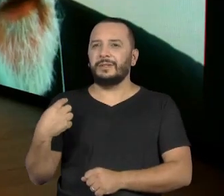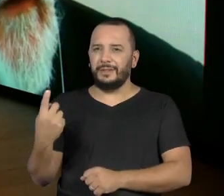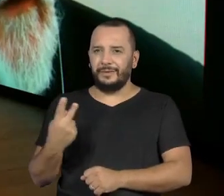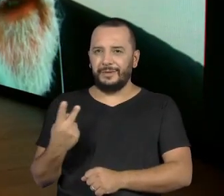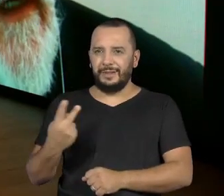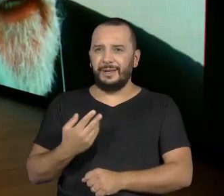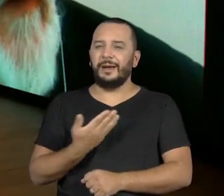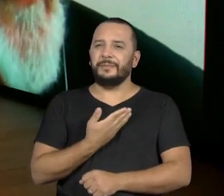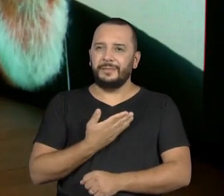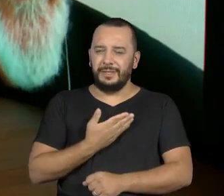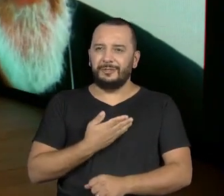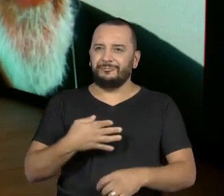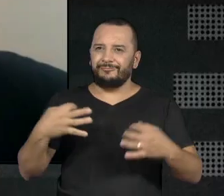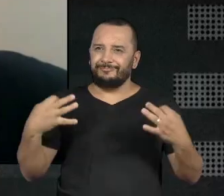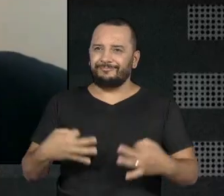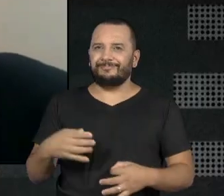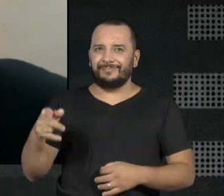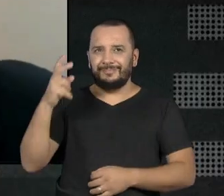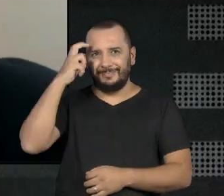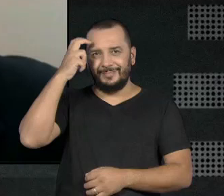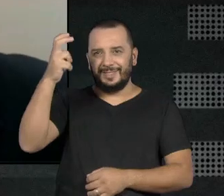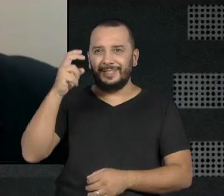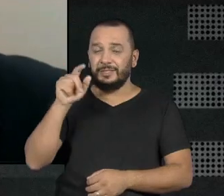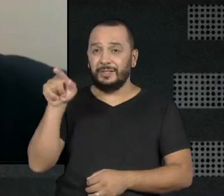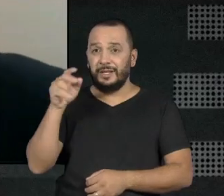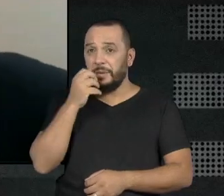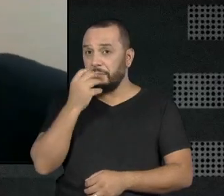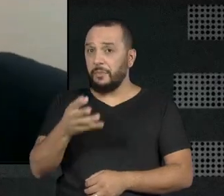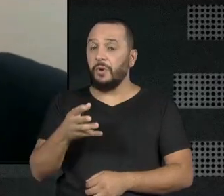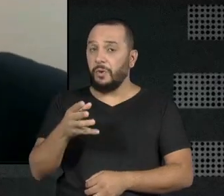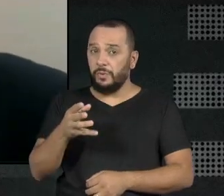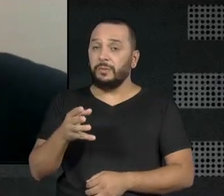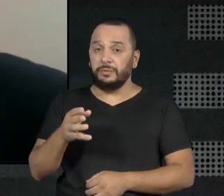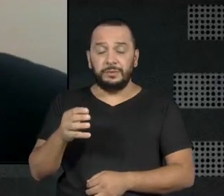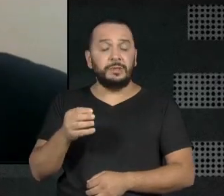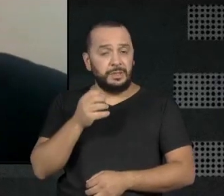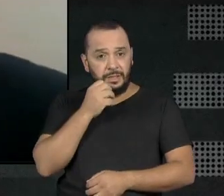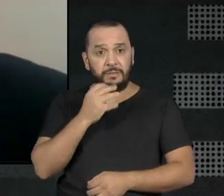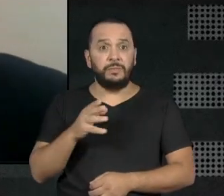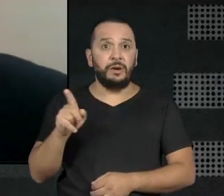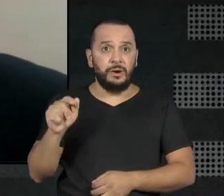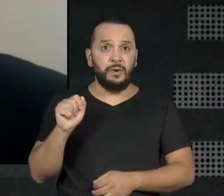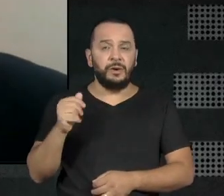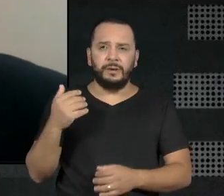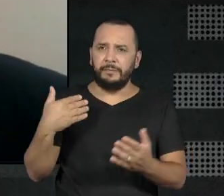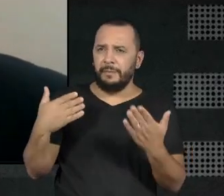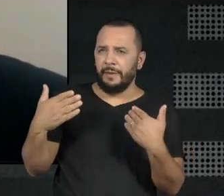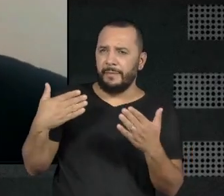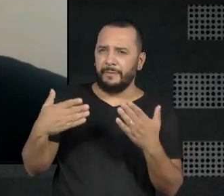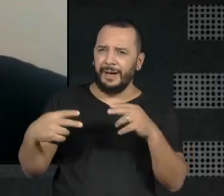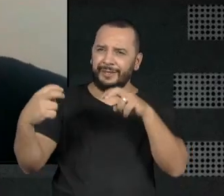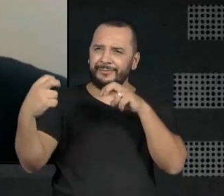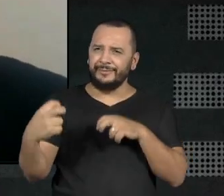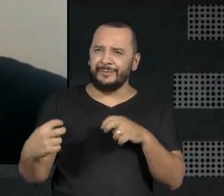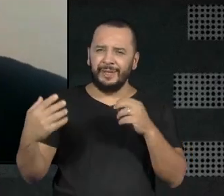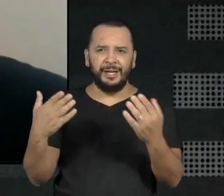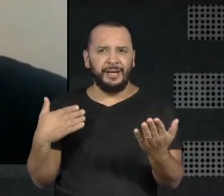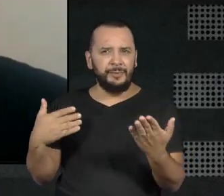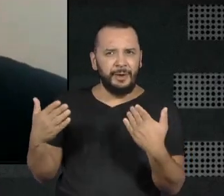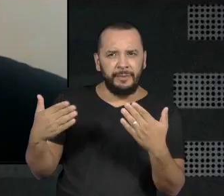Deu certo. É um homem muito inteligente, o Gerald. bom, ele é bom de mesa, de bater papo, de mesa, assim, de...